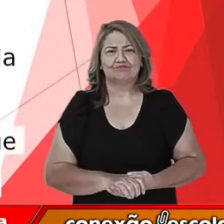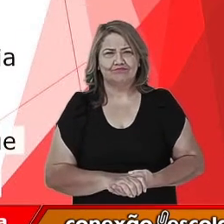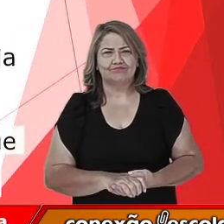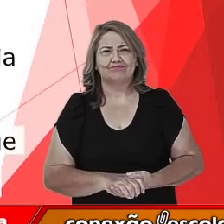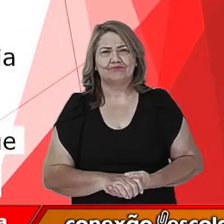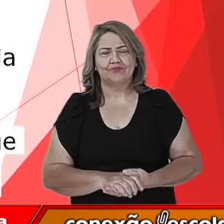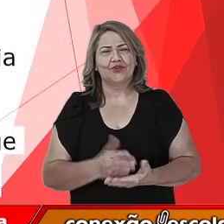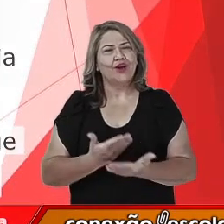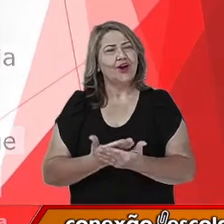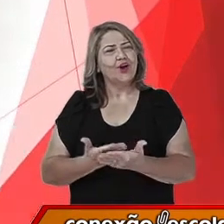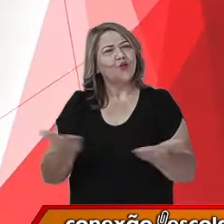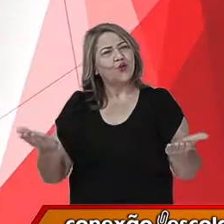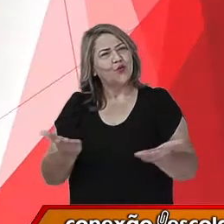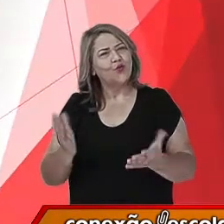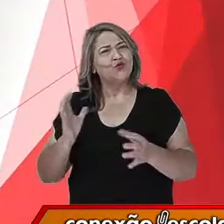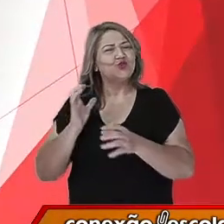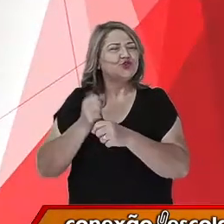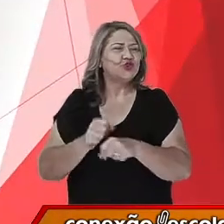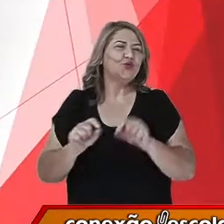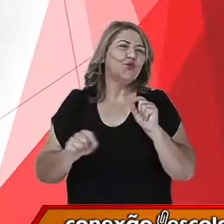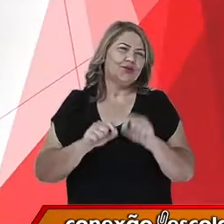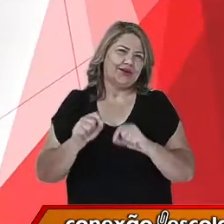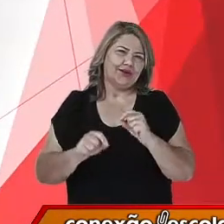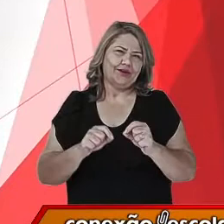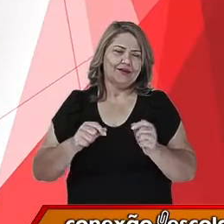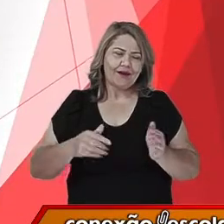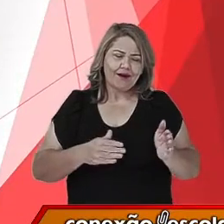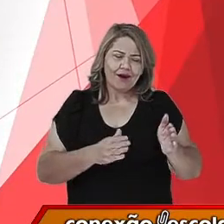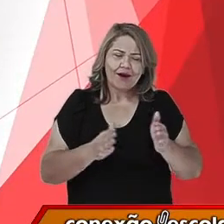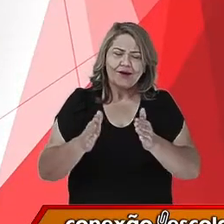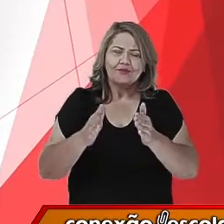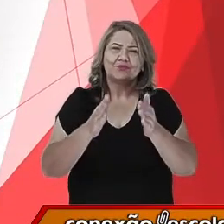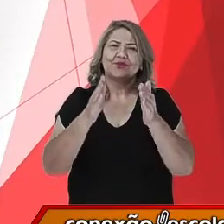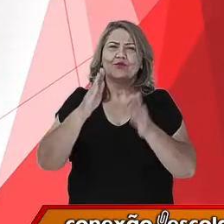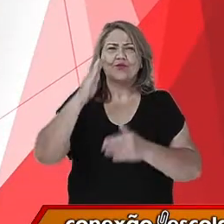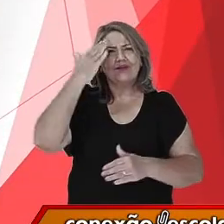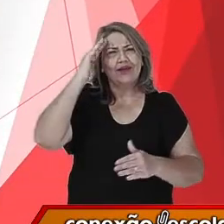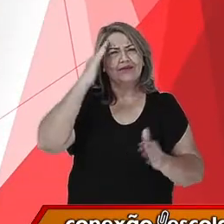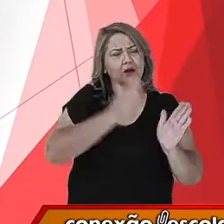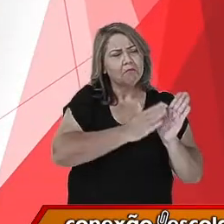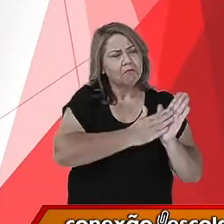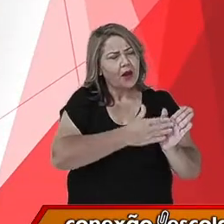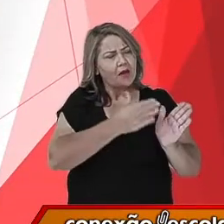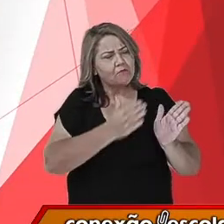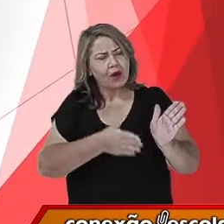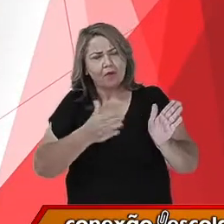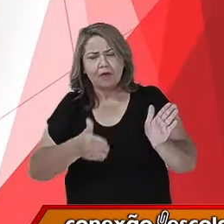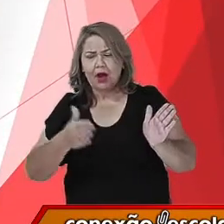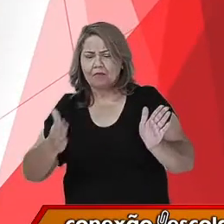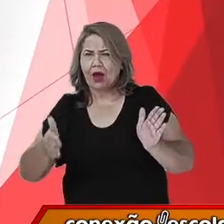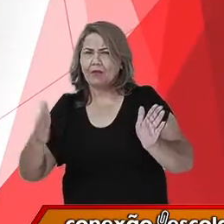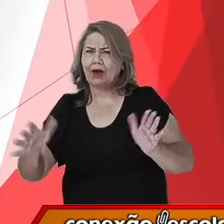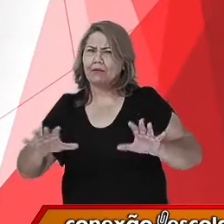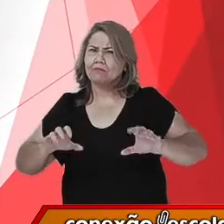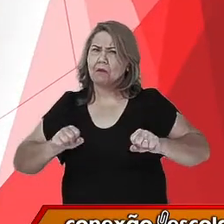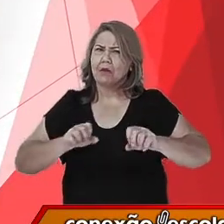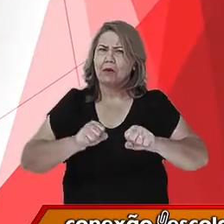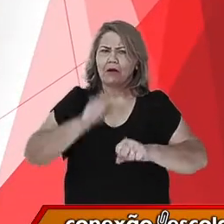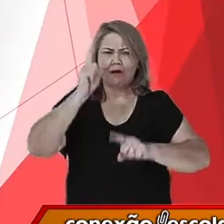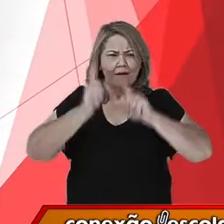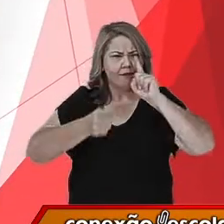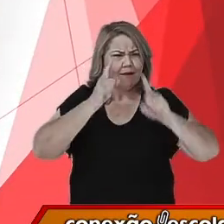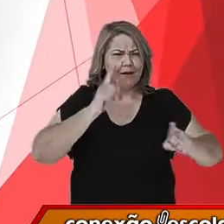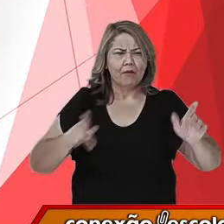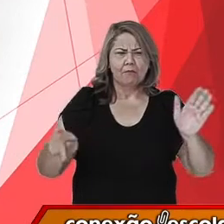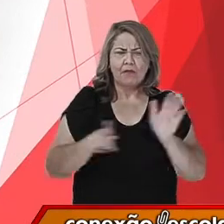Nesta aula de hoje, nós fizemos um caminho para nós podermos entender que existiu uma dominação muito forte por parte